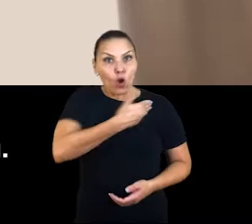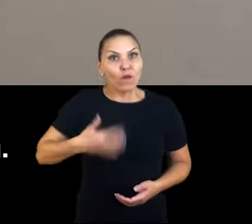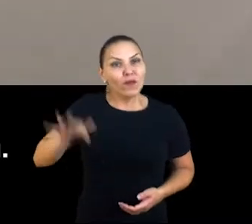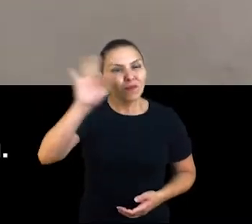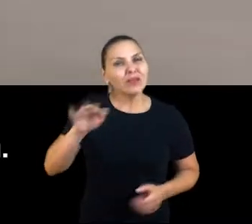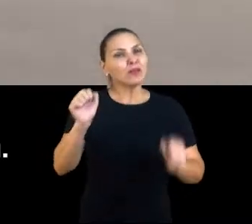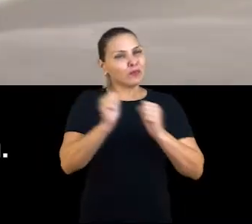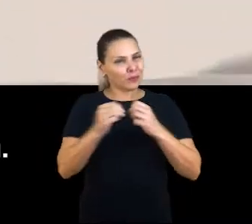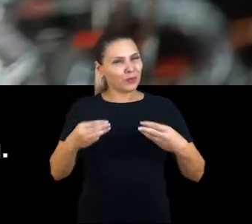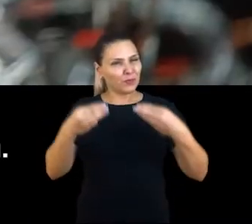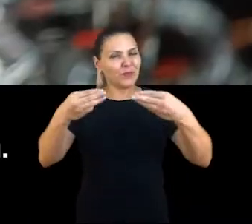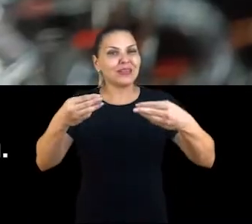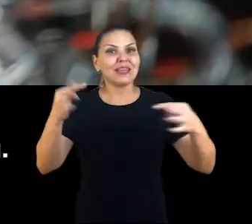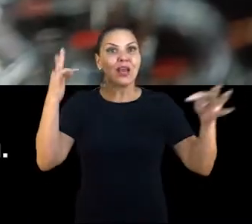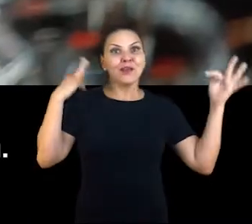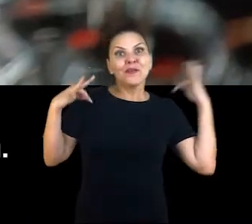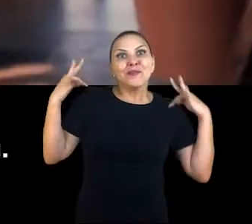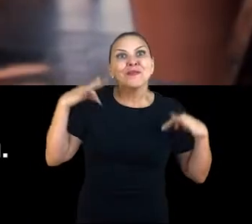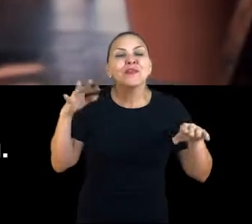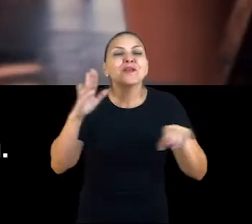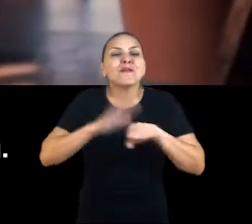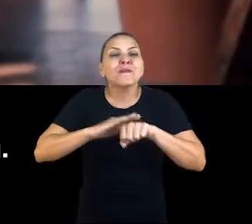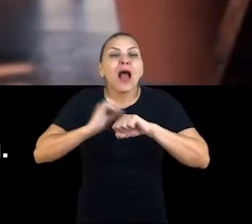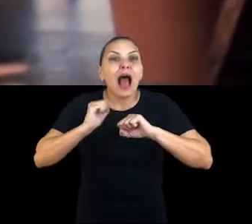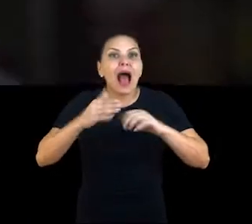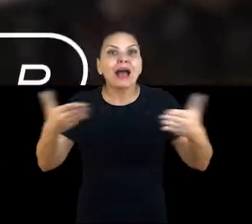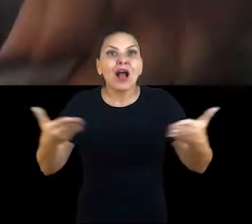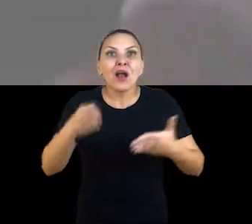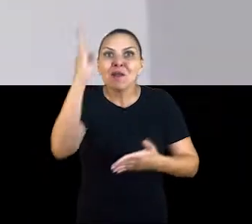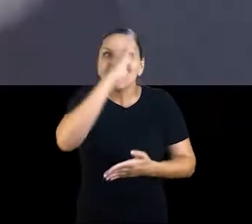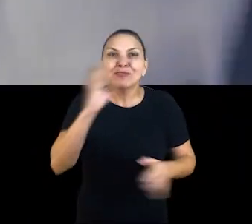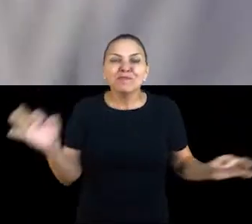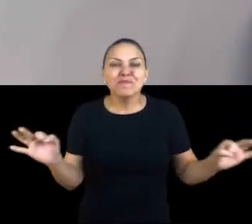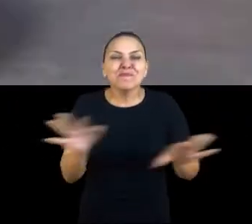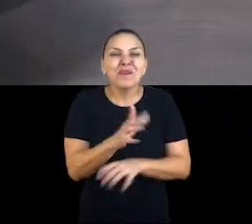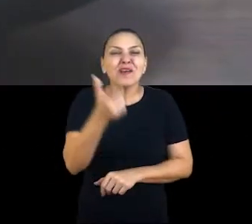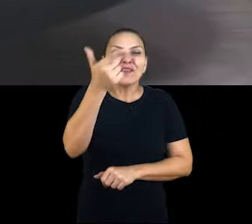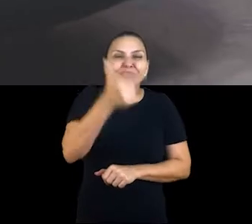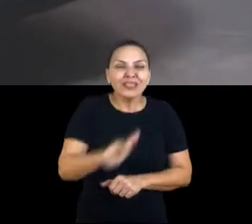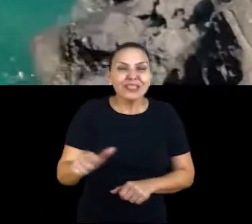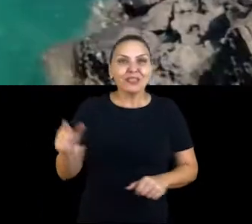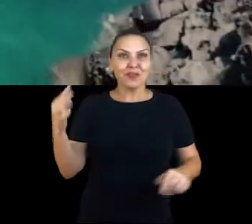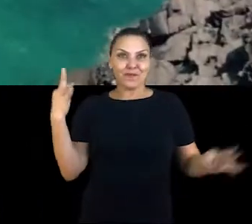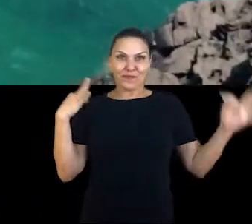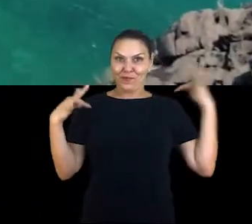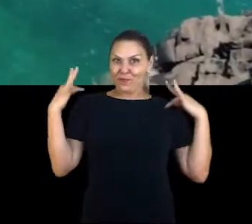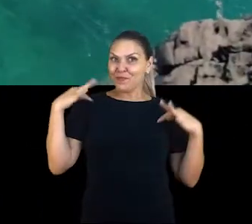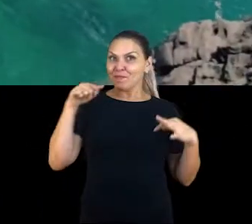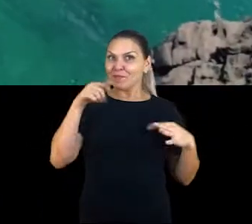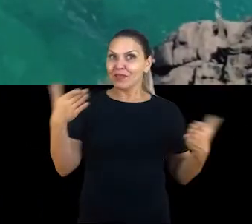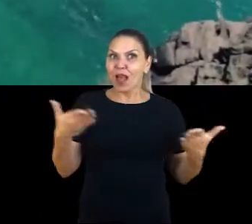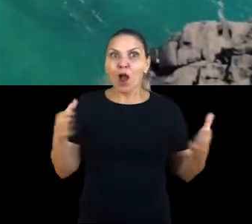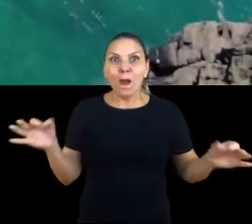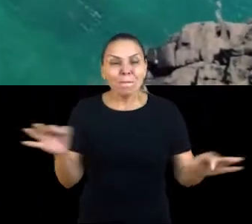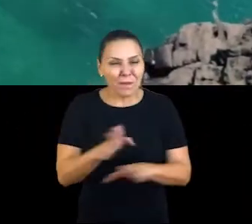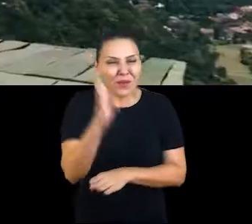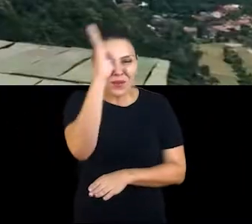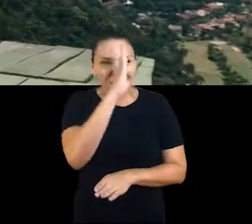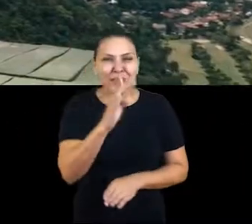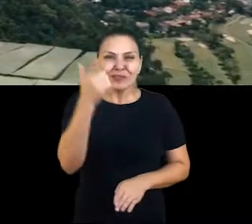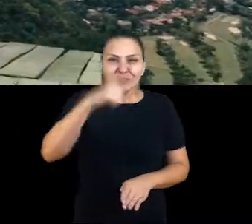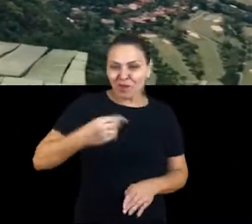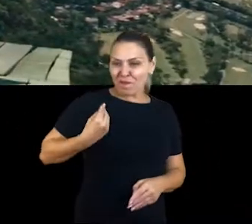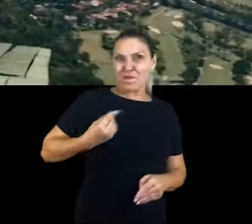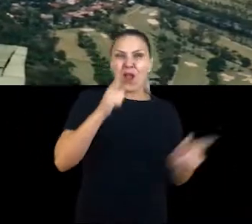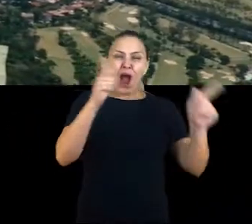O governo federal, por meio do Ministério do Turismo, agiu. Agora o Brasil está pronto para retomar o turismo. E você, pronto